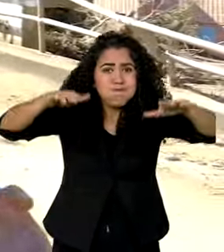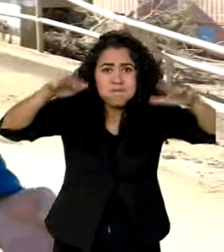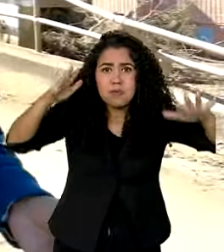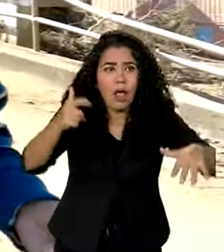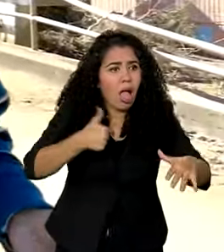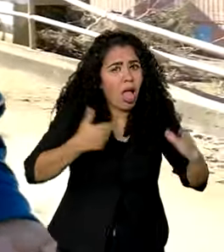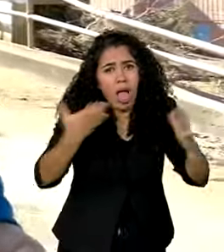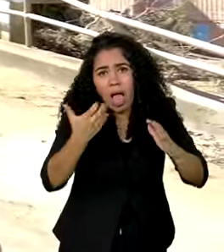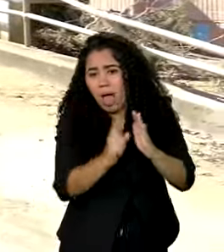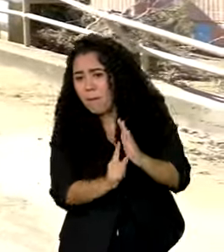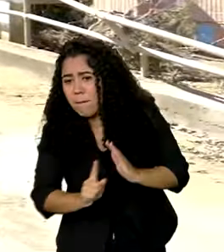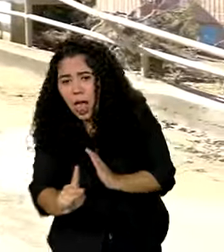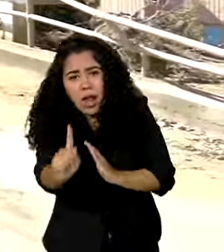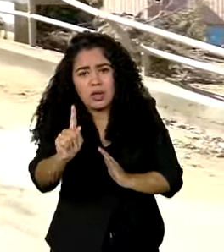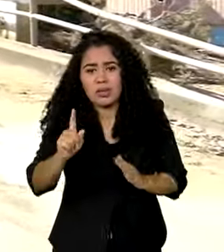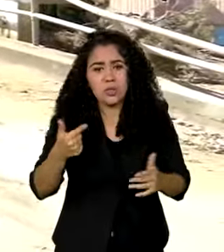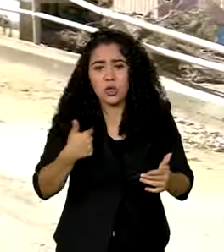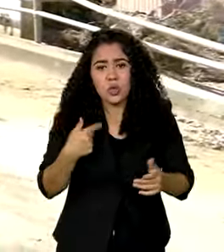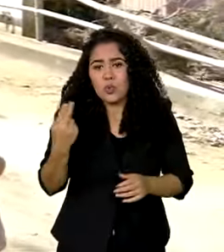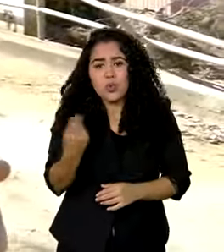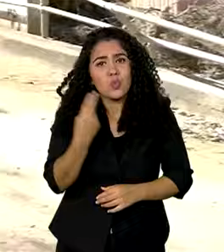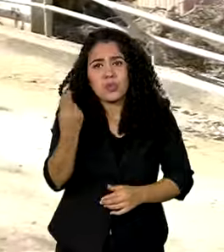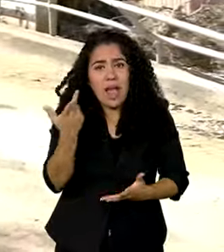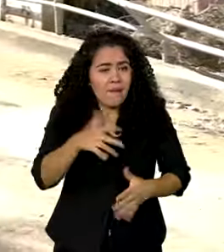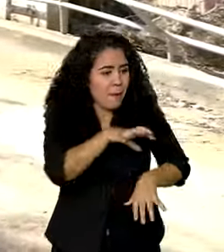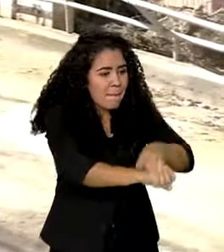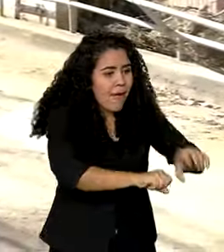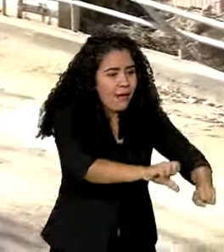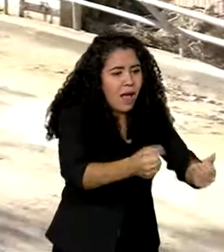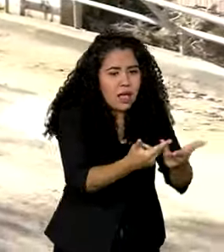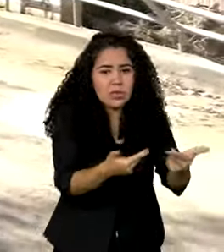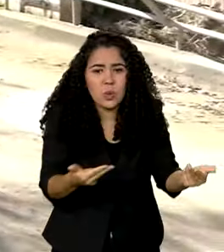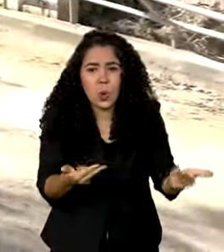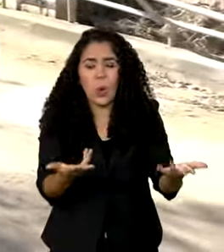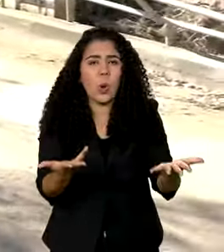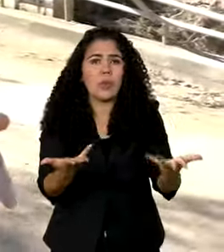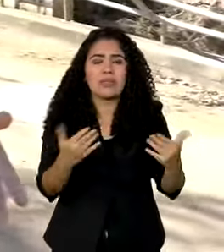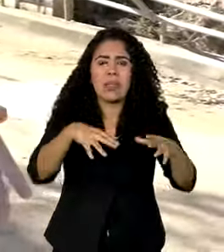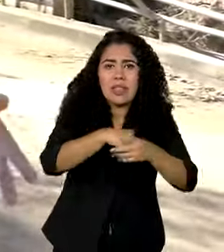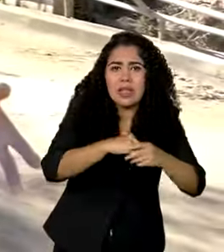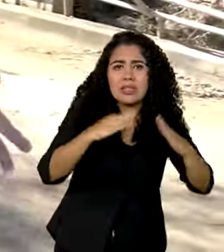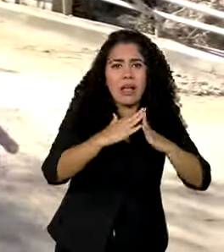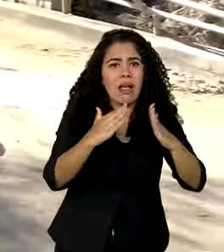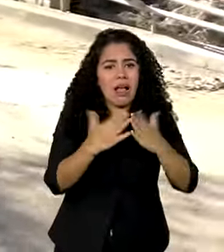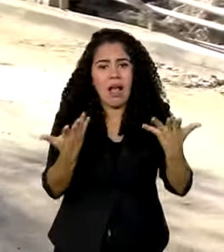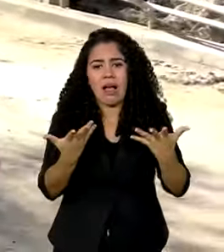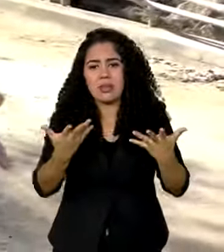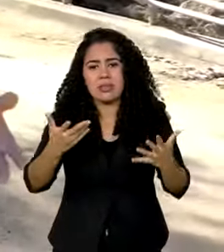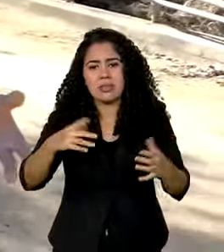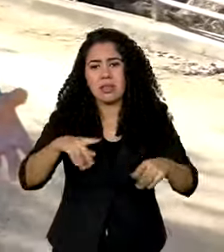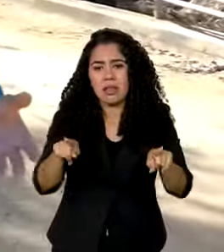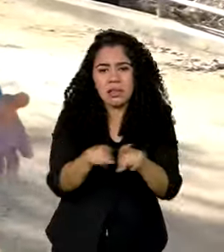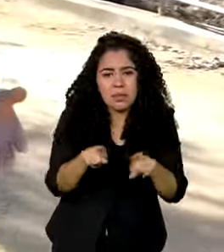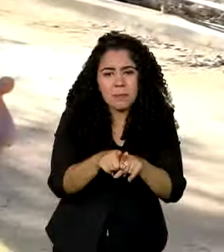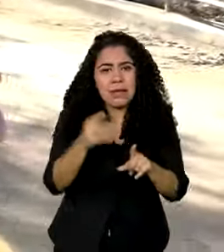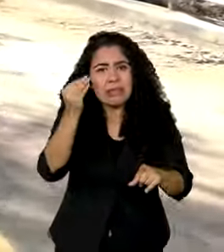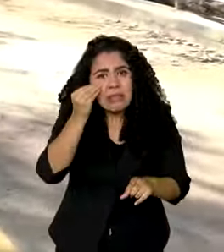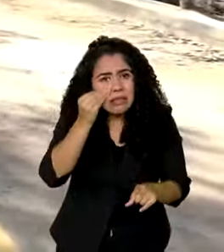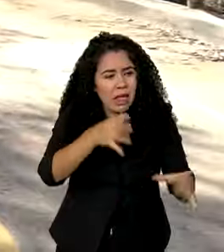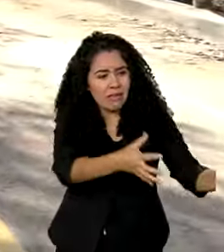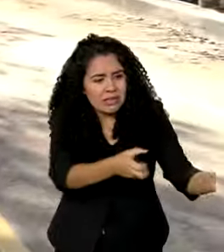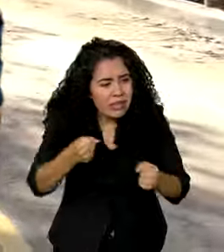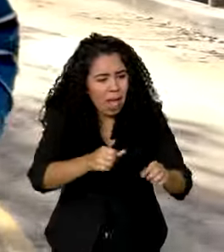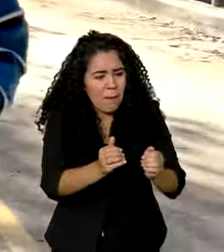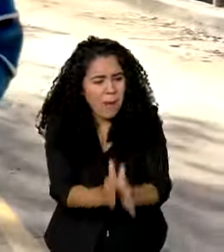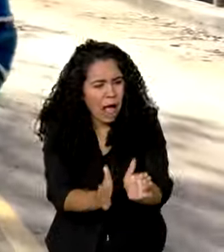não dava para tirar as coisas, porque senão tirava tudo, e a metade das coisas que o tirava, quebrava